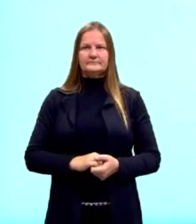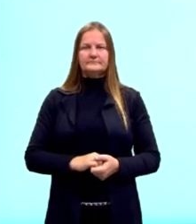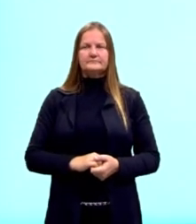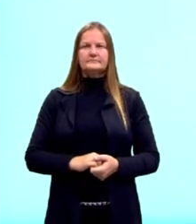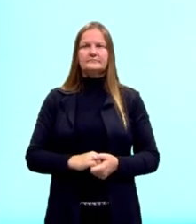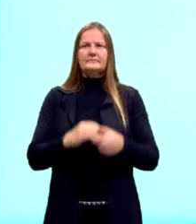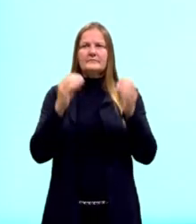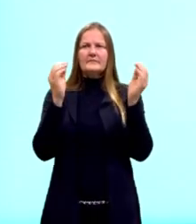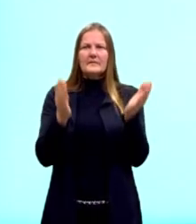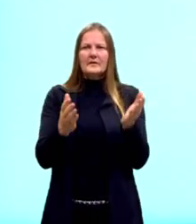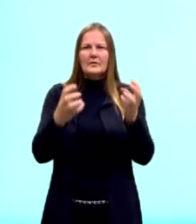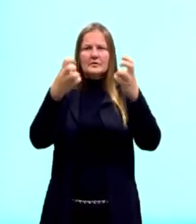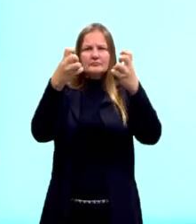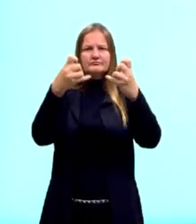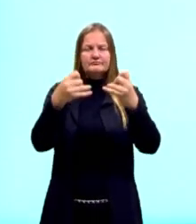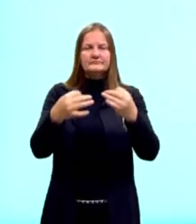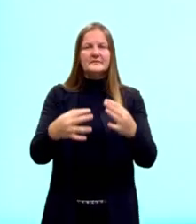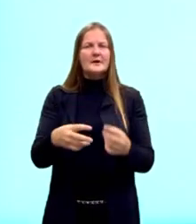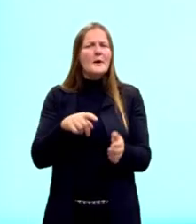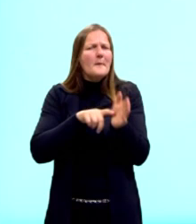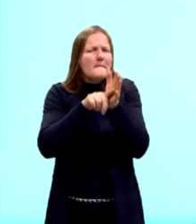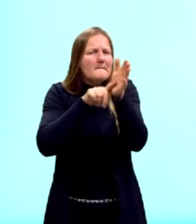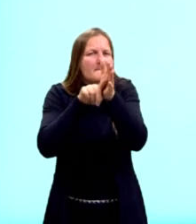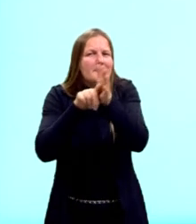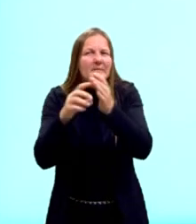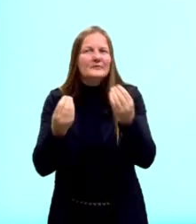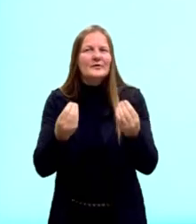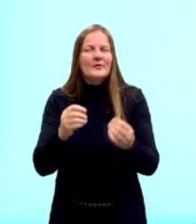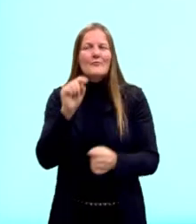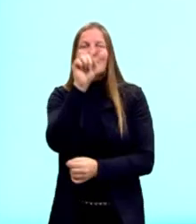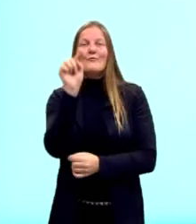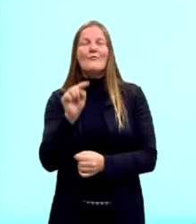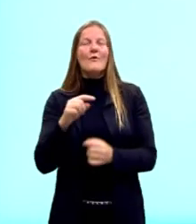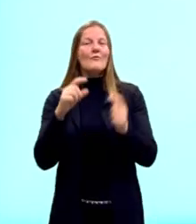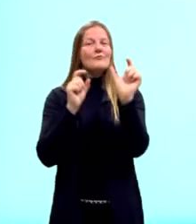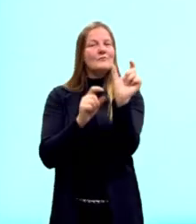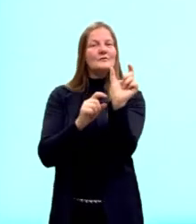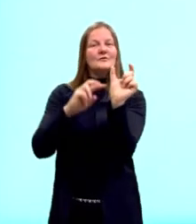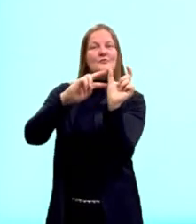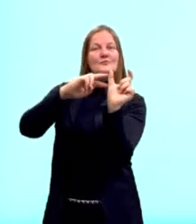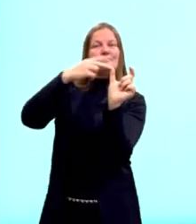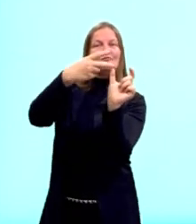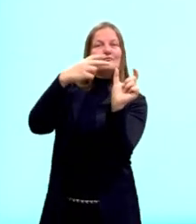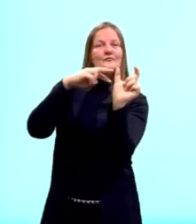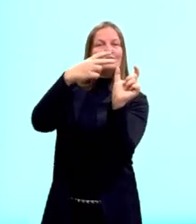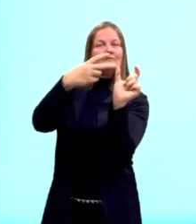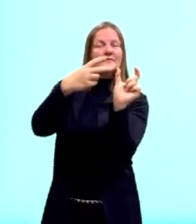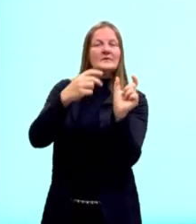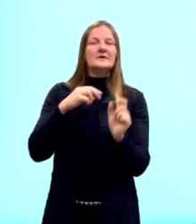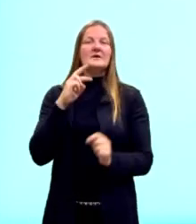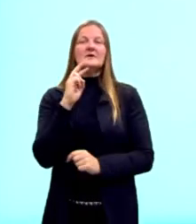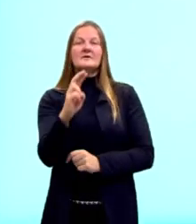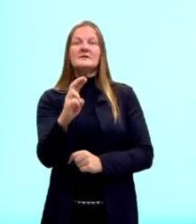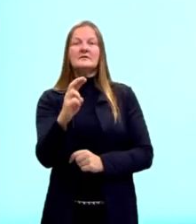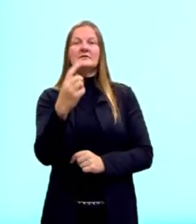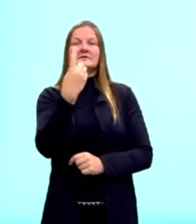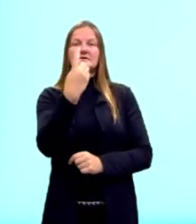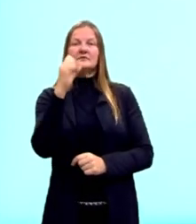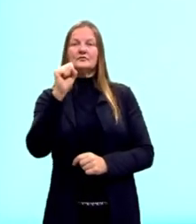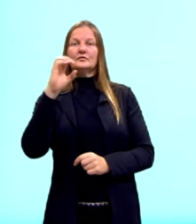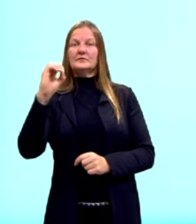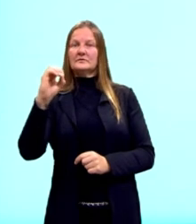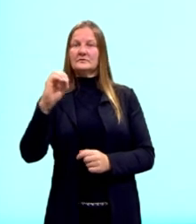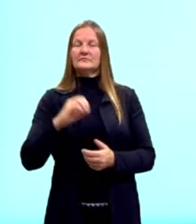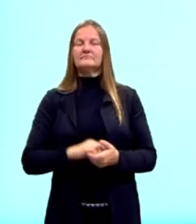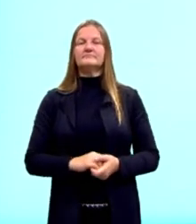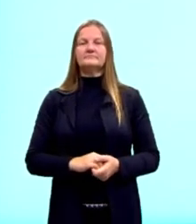Aqui, nós devemos nos perguntar, né, qual é o termo que elevado ao quadrado resulta em 180?